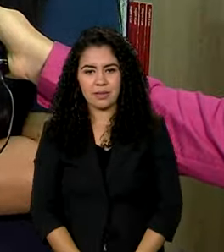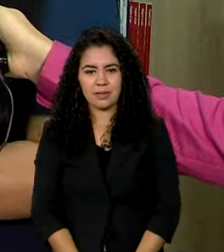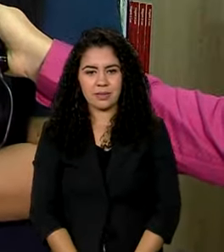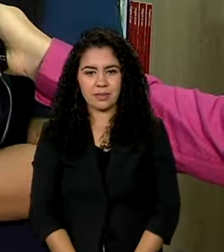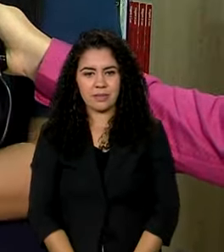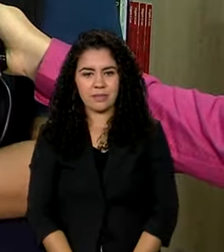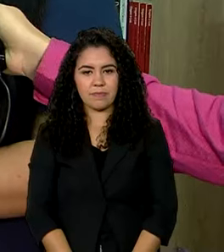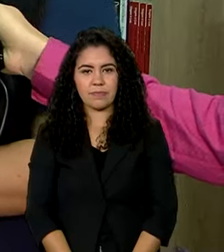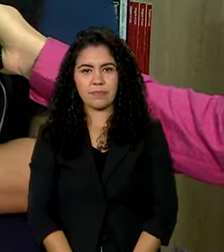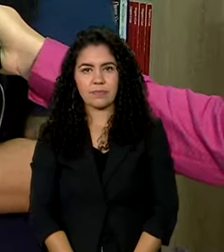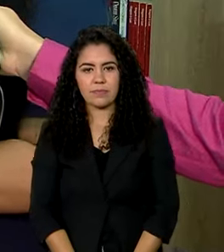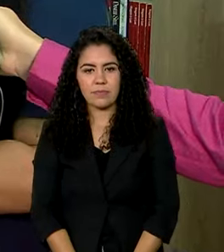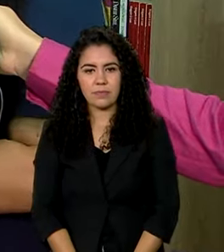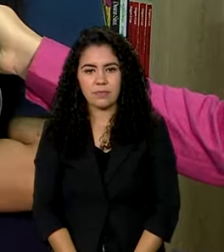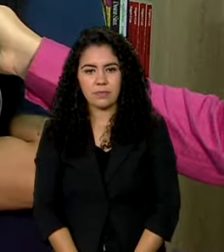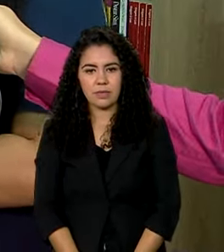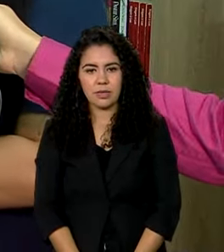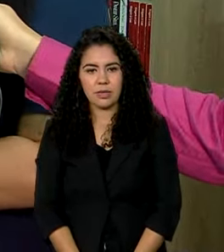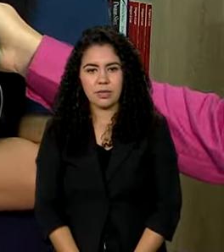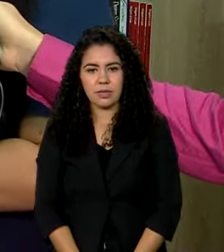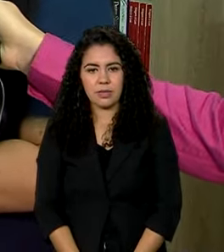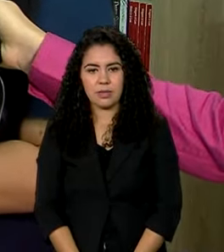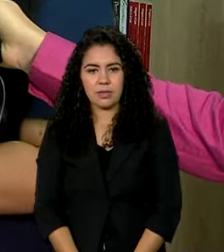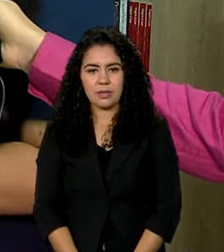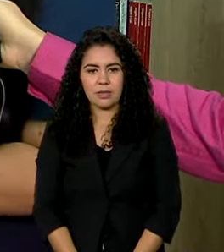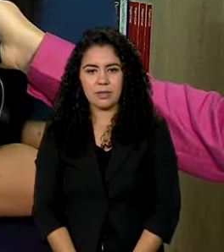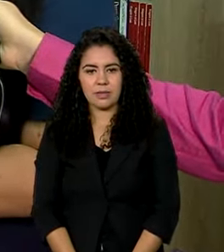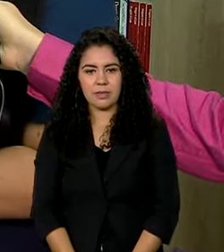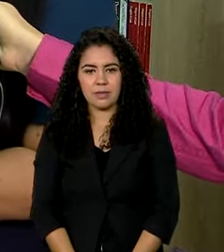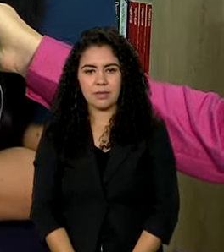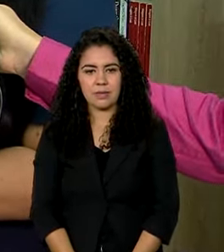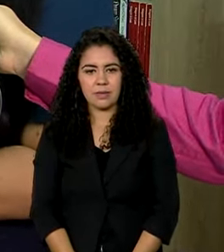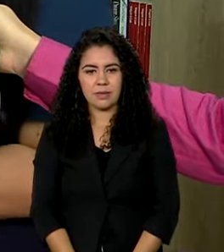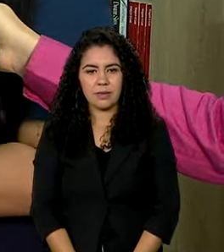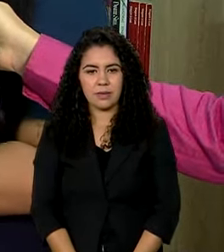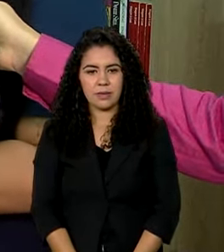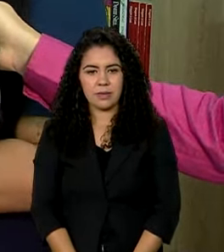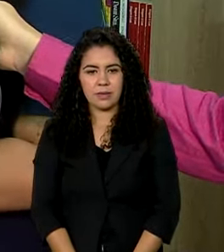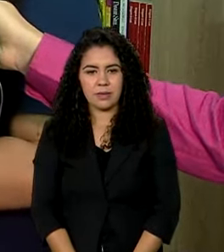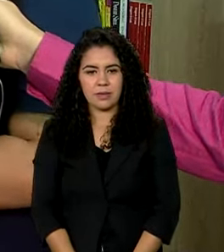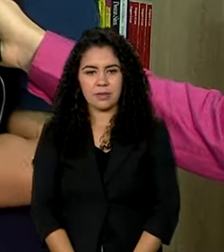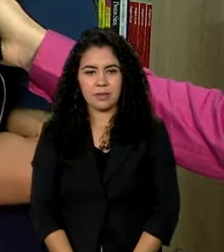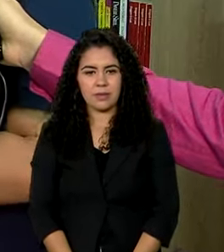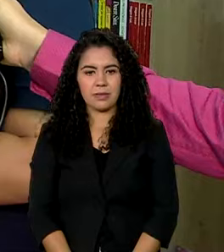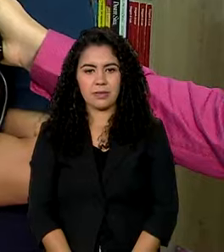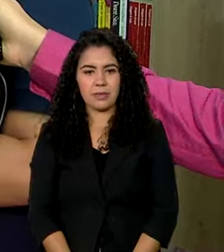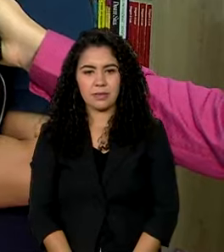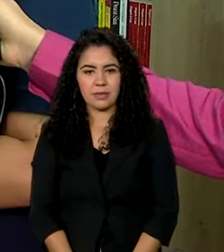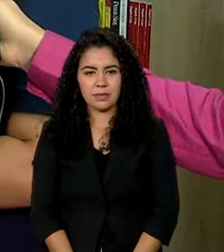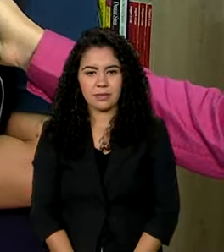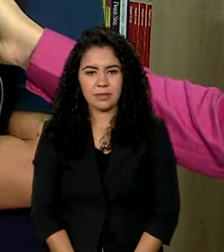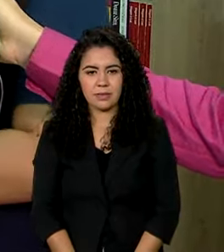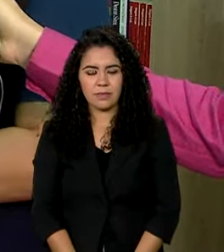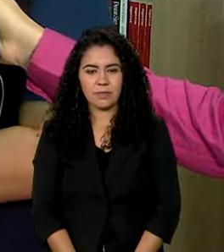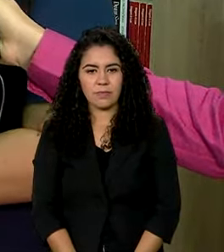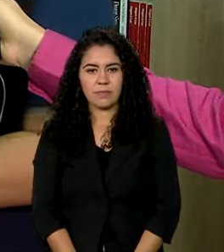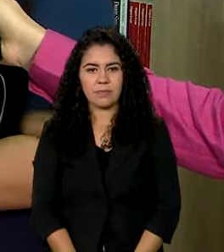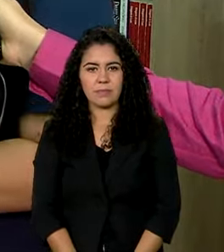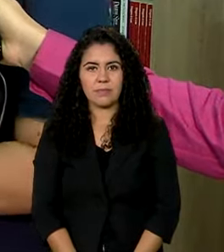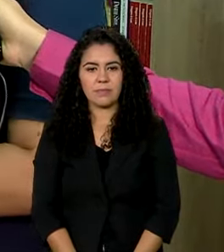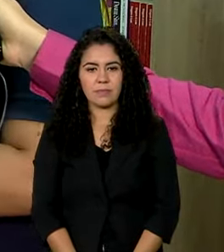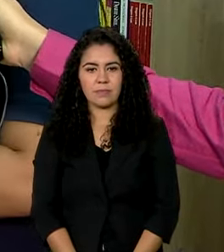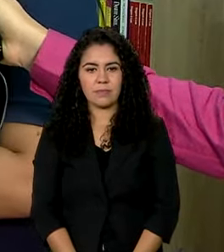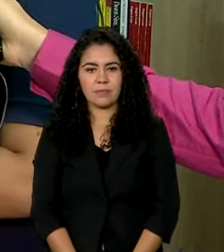o meu terceiro ano em junho, né? E eu, futuramente, eu quero fazer sim uma faculdade, quero fazer ou